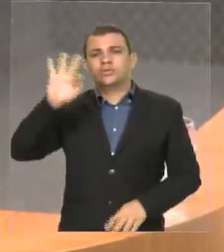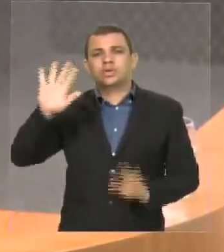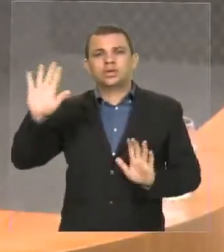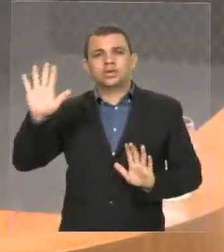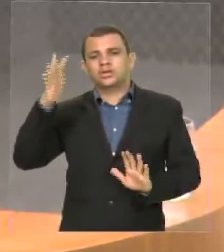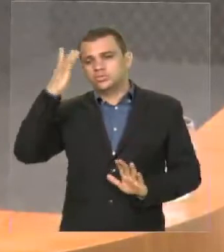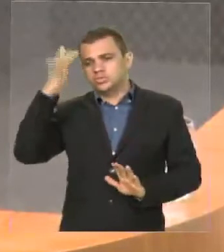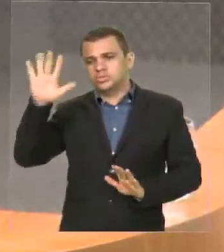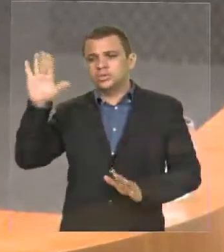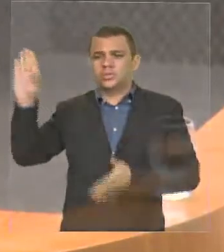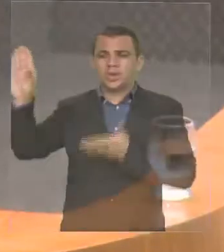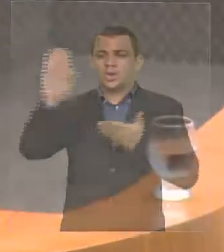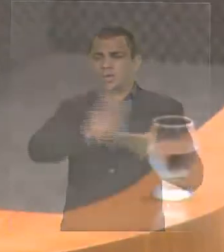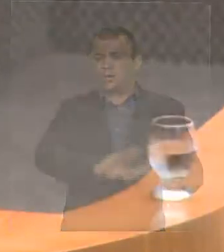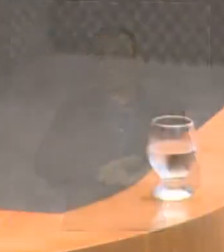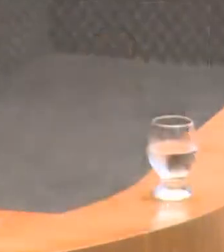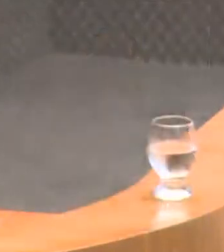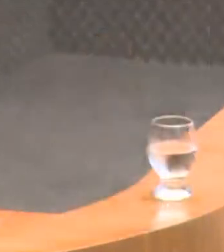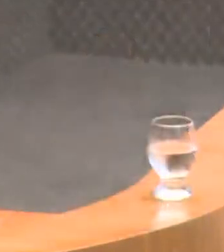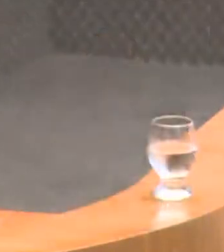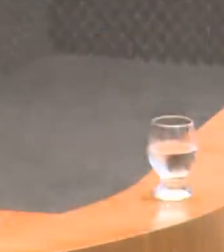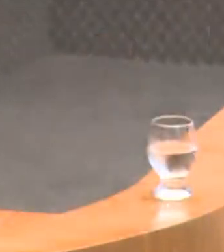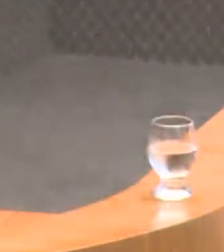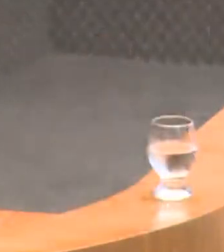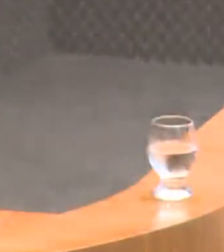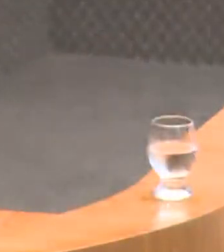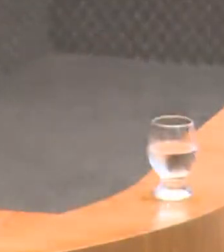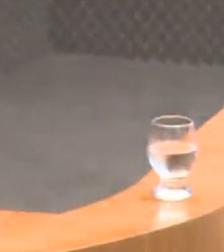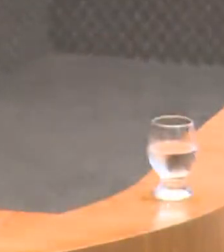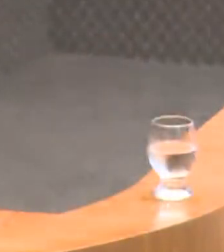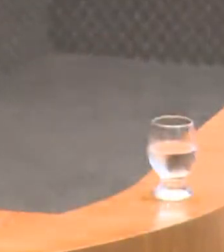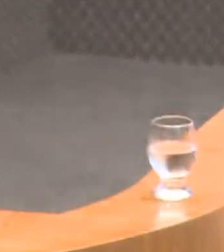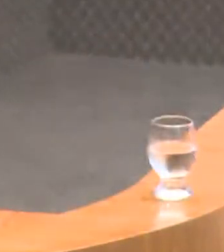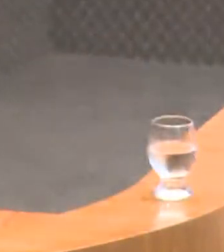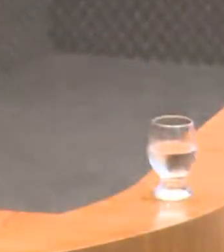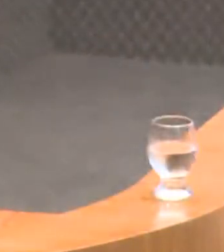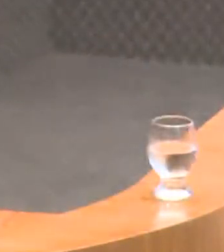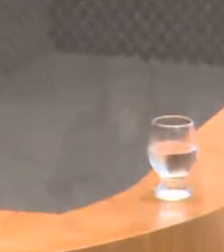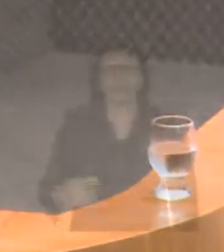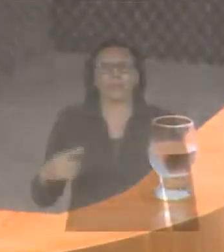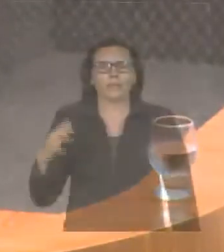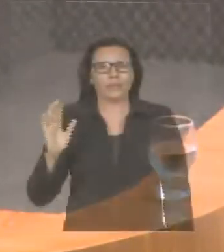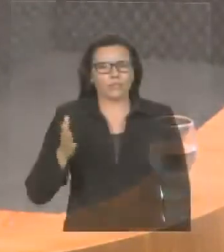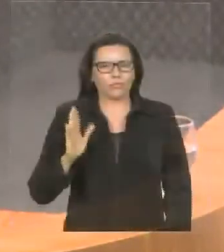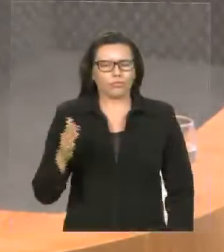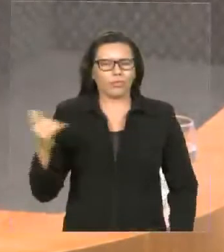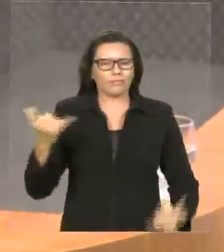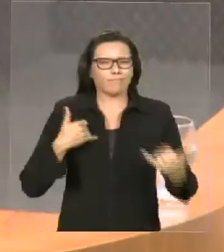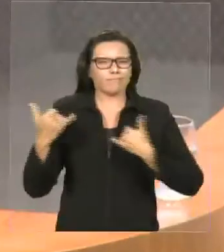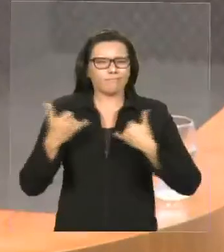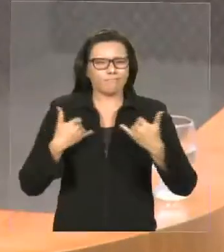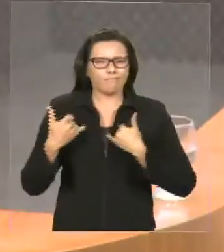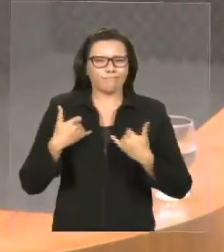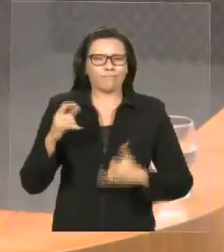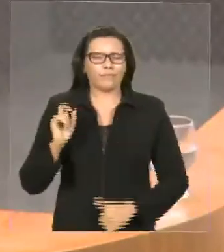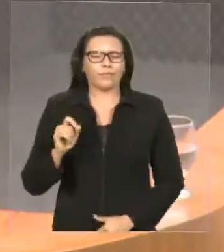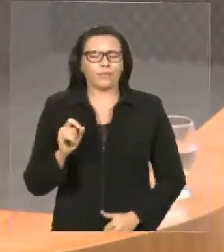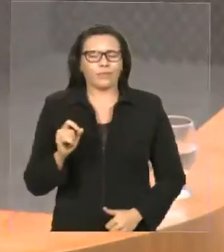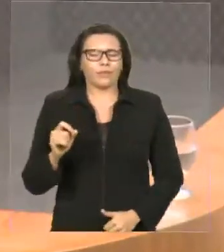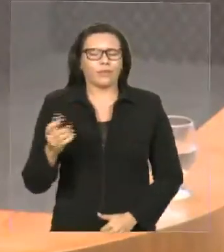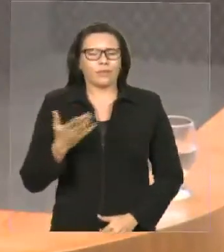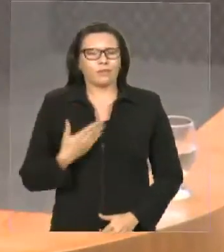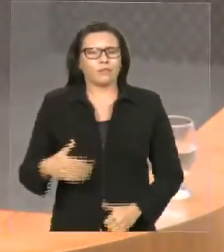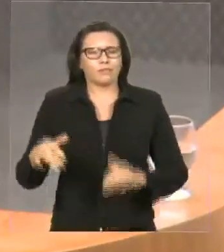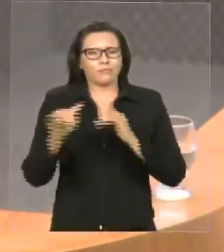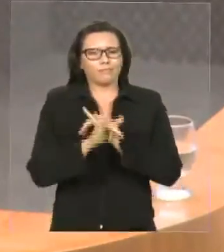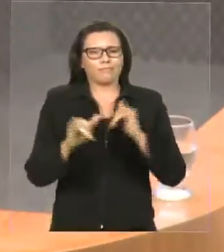grande, que já ouvimos falar indiretamente que ele anda espalhando por aí,